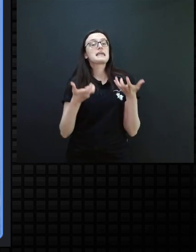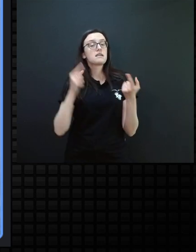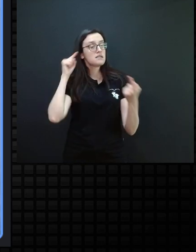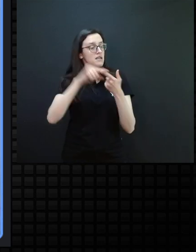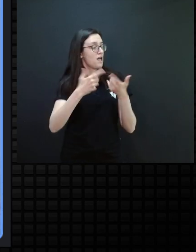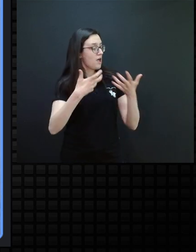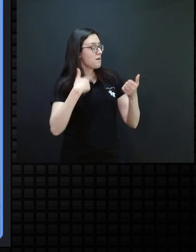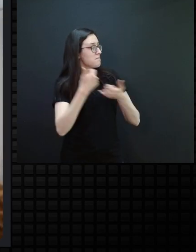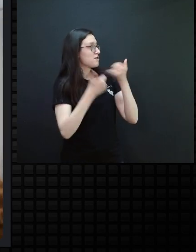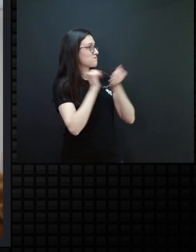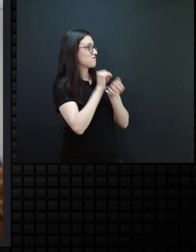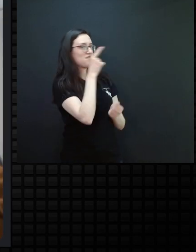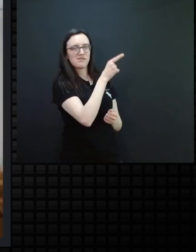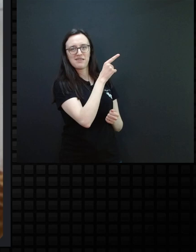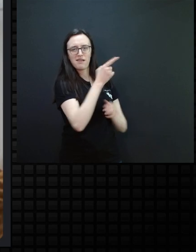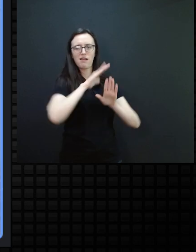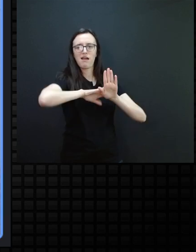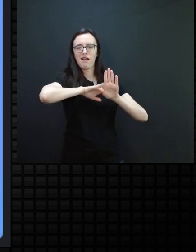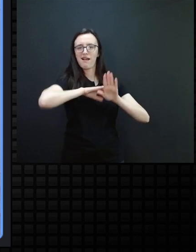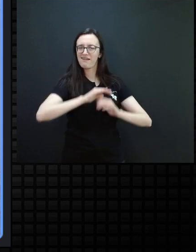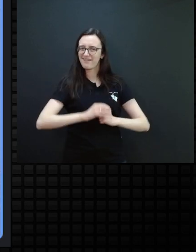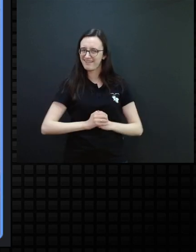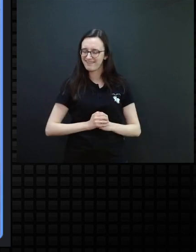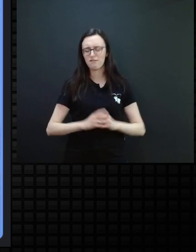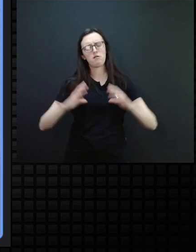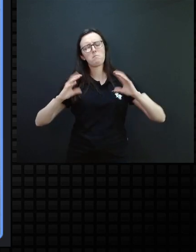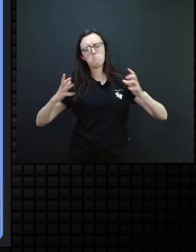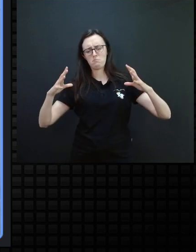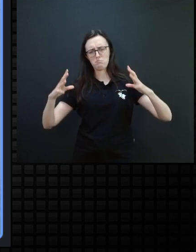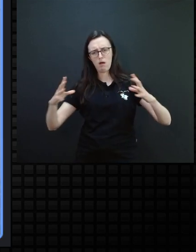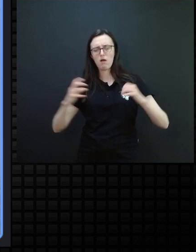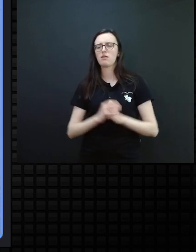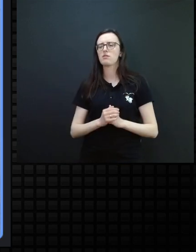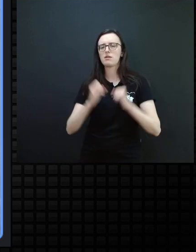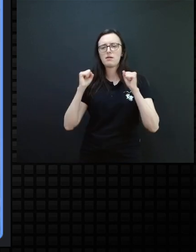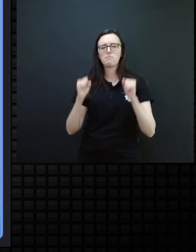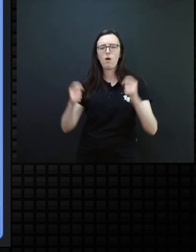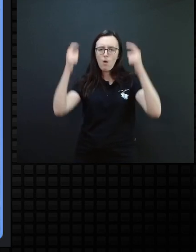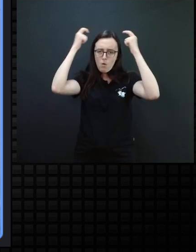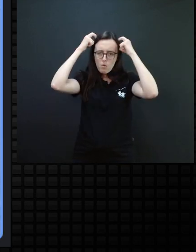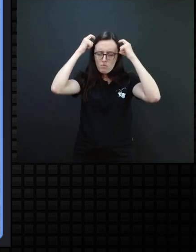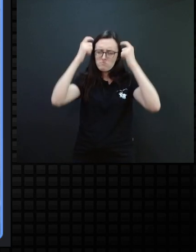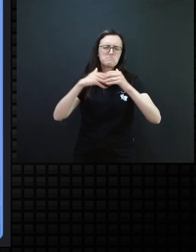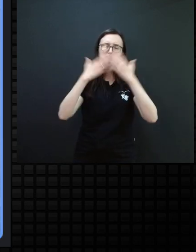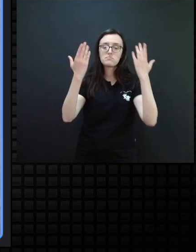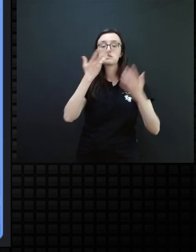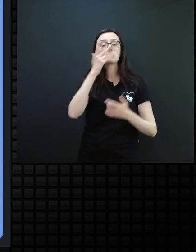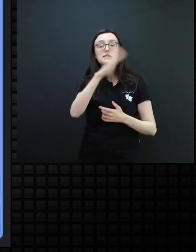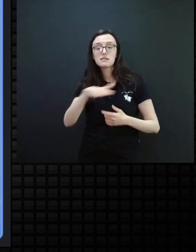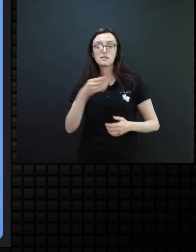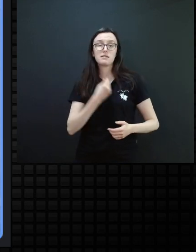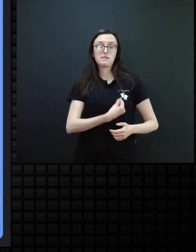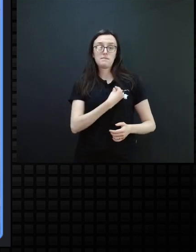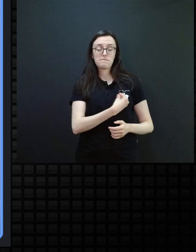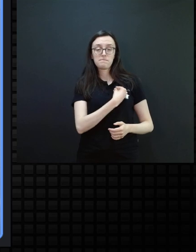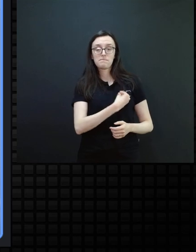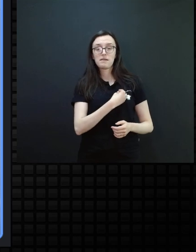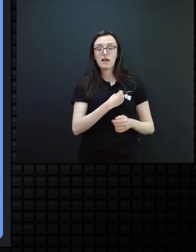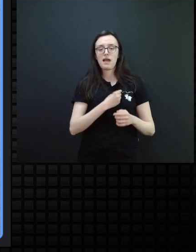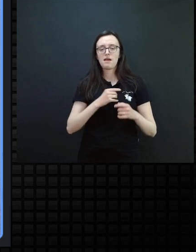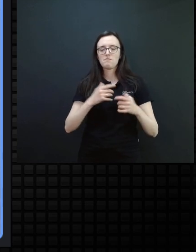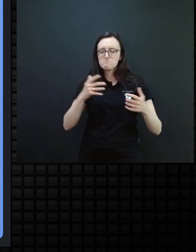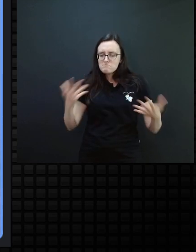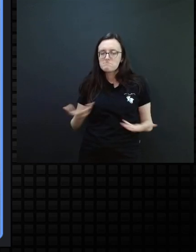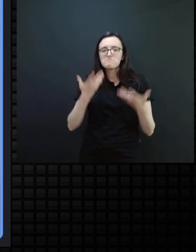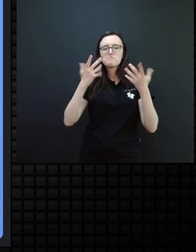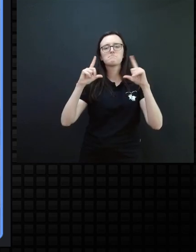brincar com você. Então, seja com a bola, seja com o urso, onde essas crianças que apresentam baixa motivação,